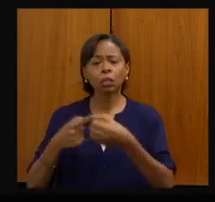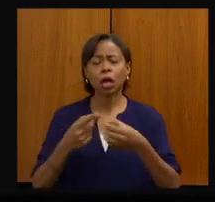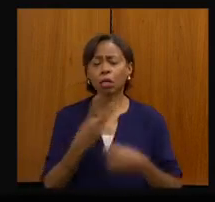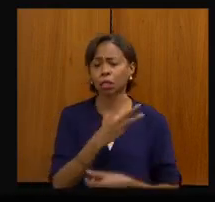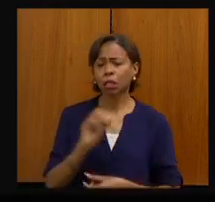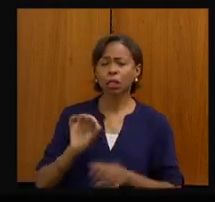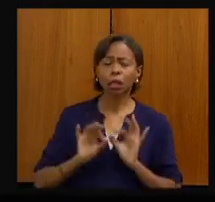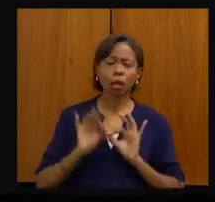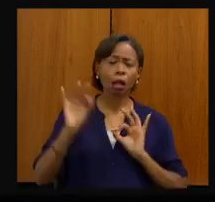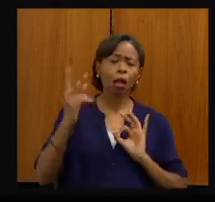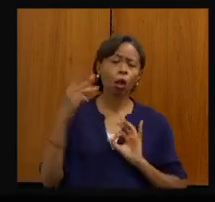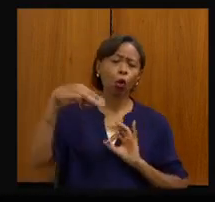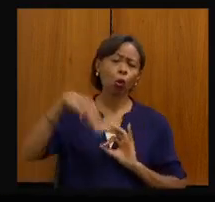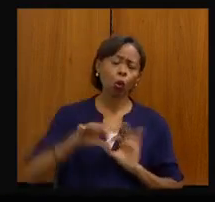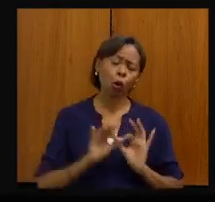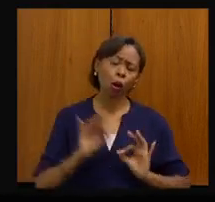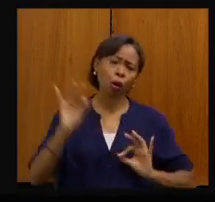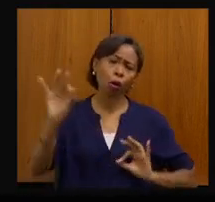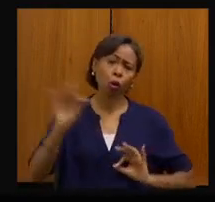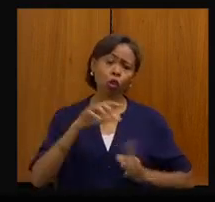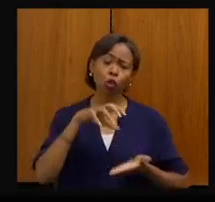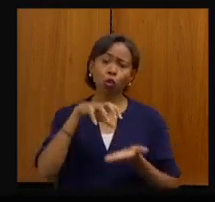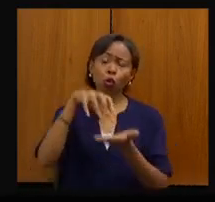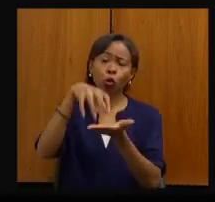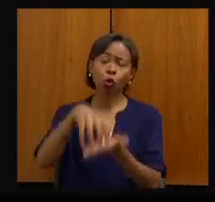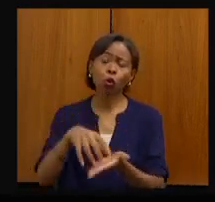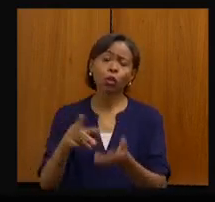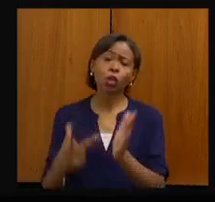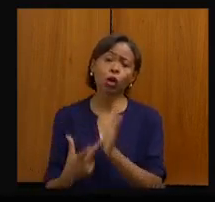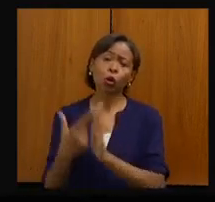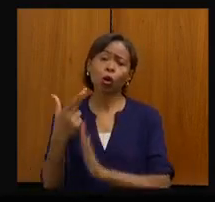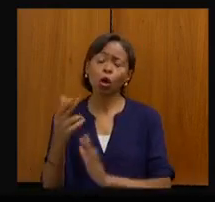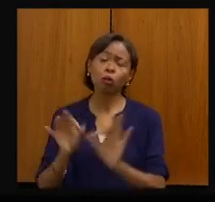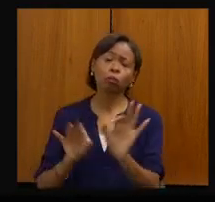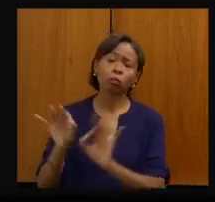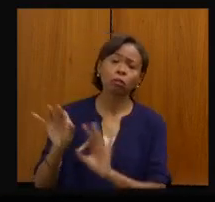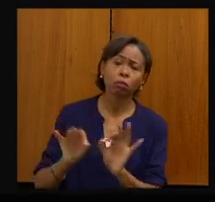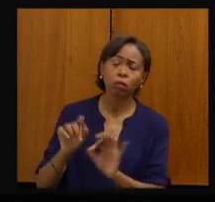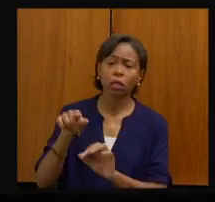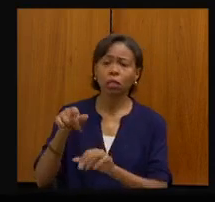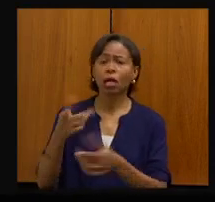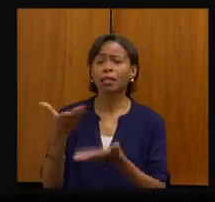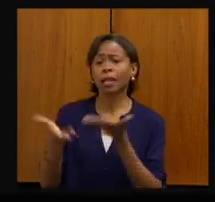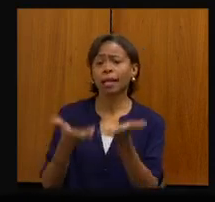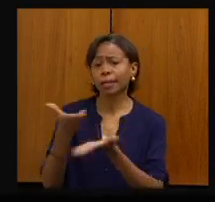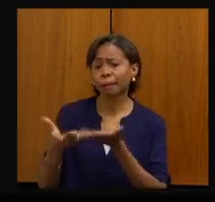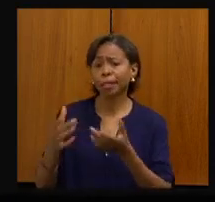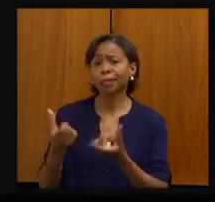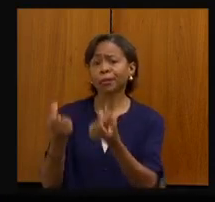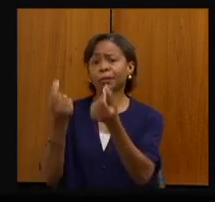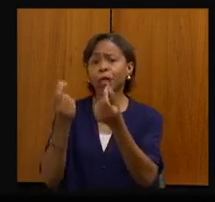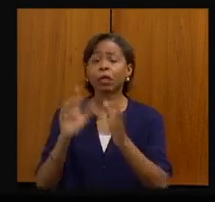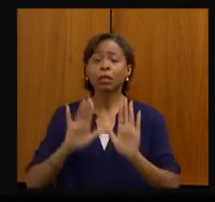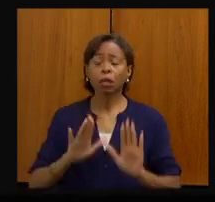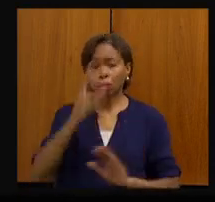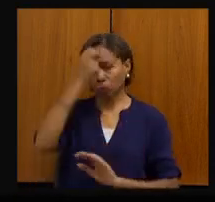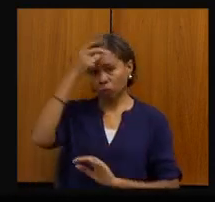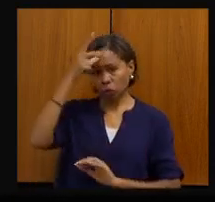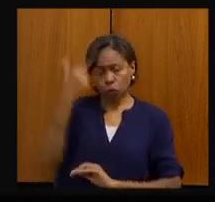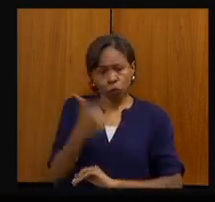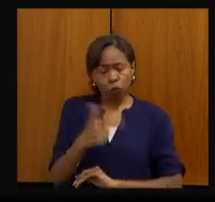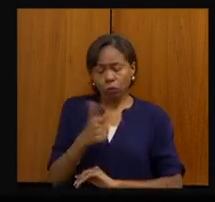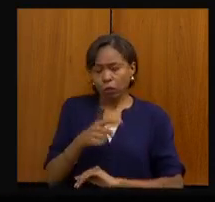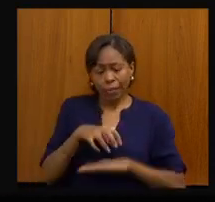centro de tratamento de oncologia, seja radioterapia, quimioterapia. E as prefeituras, elas não têm um veículo